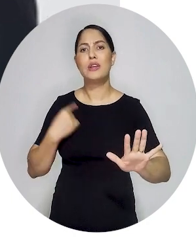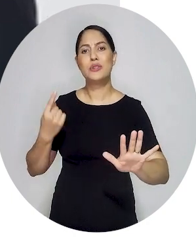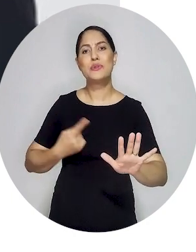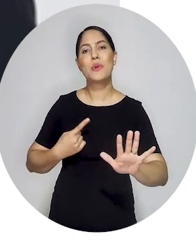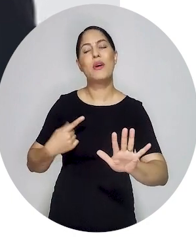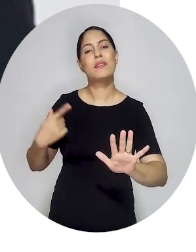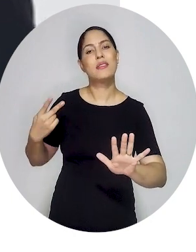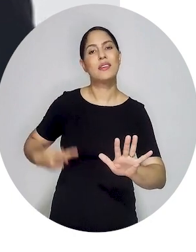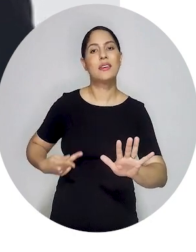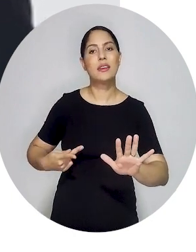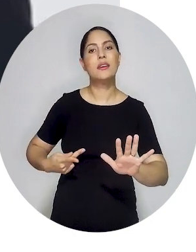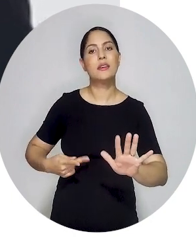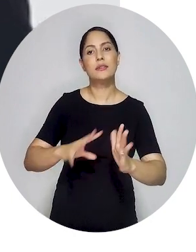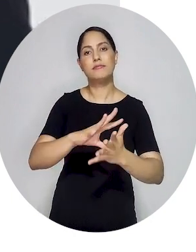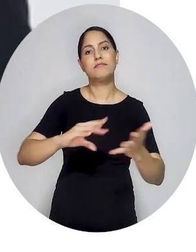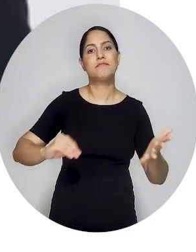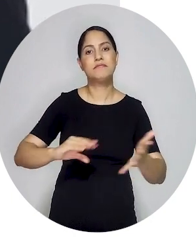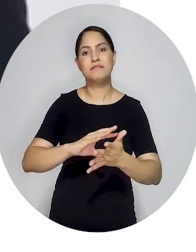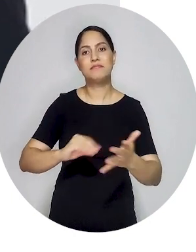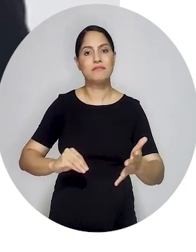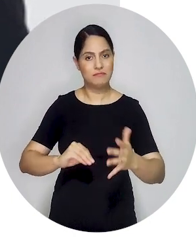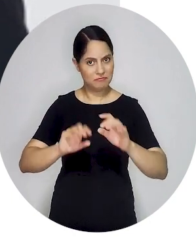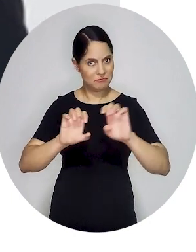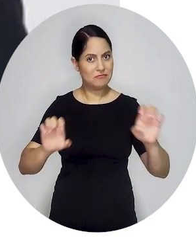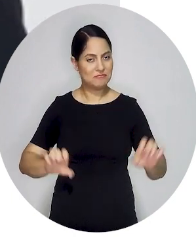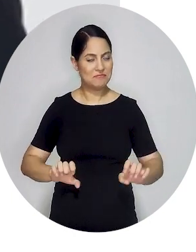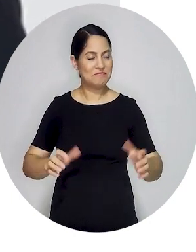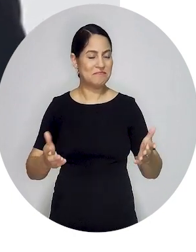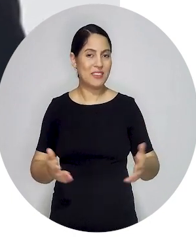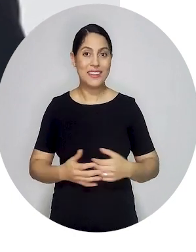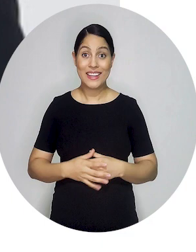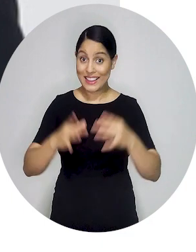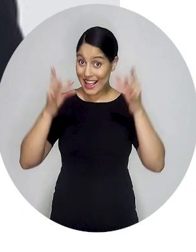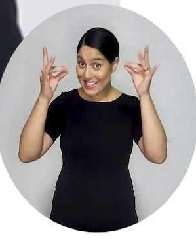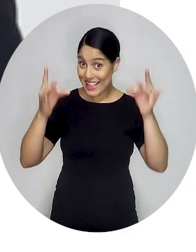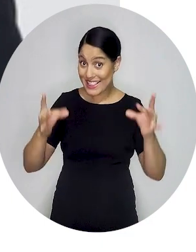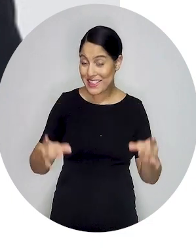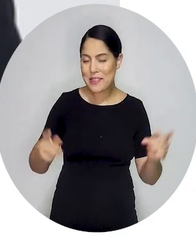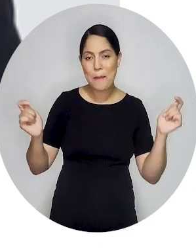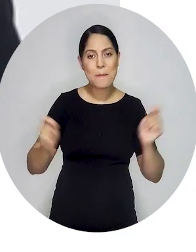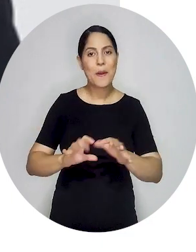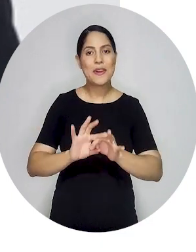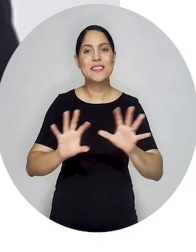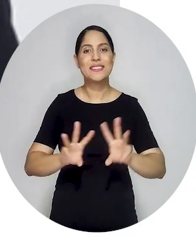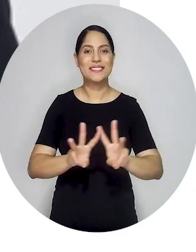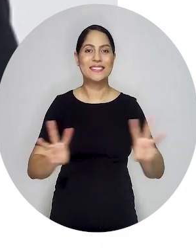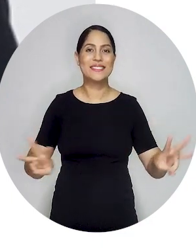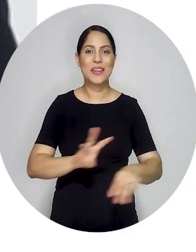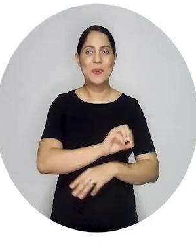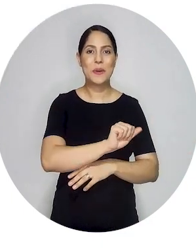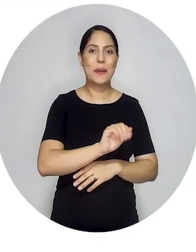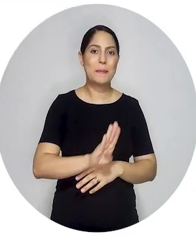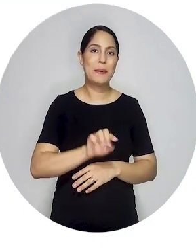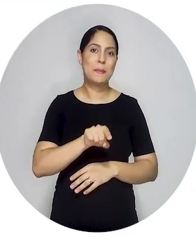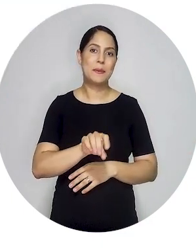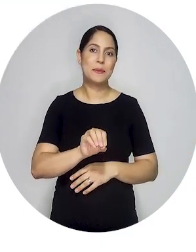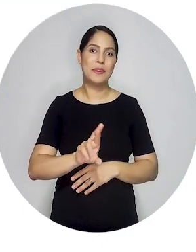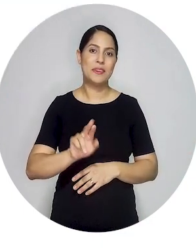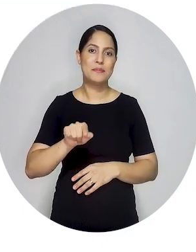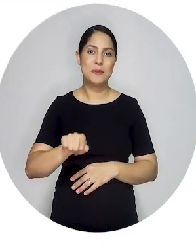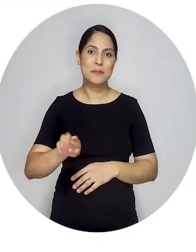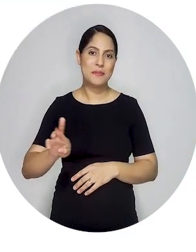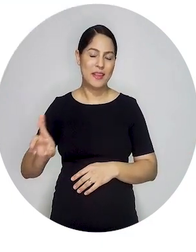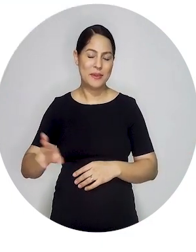Panamá, não só nos feitos aos quais eles se dedicam lá, bem como na reestruturação do modelo de advocacia que eles têm. Fecha aspas.